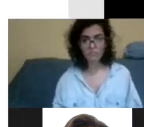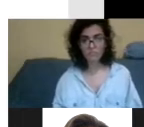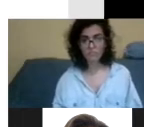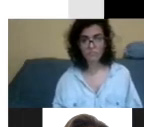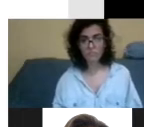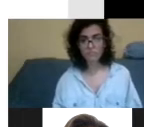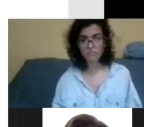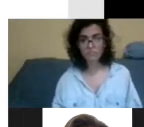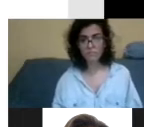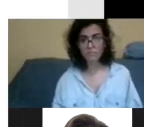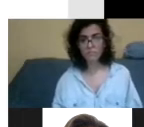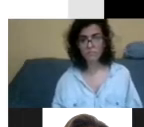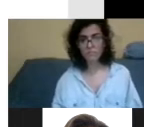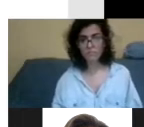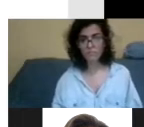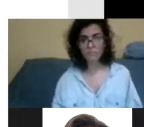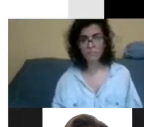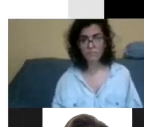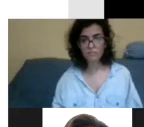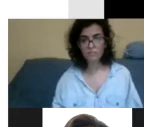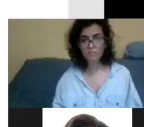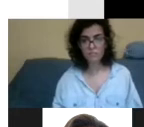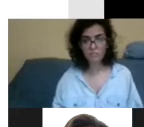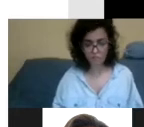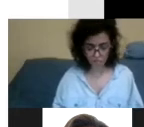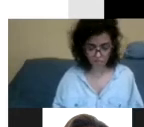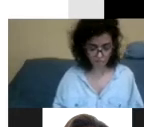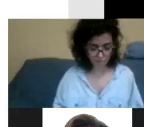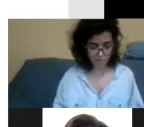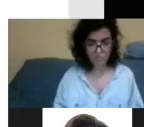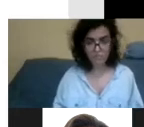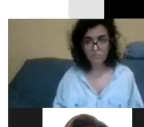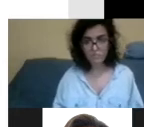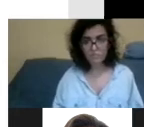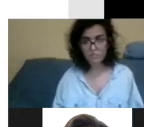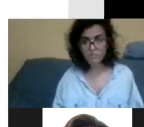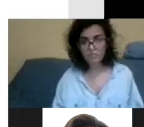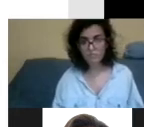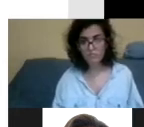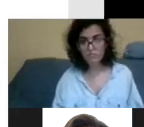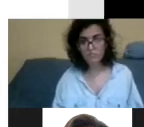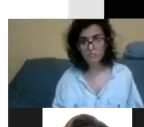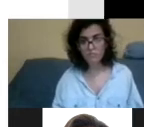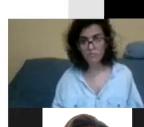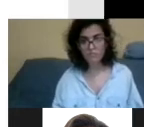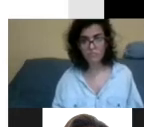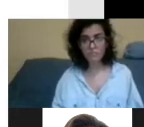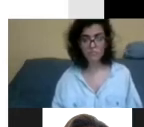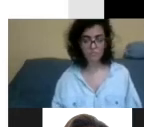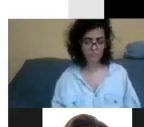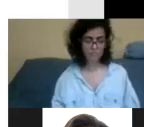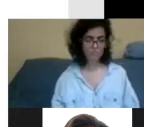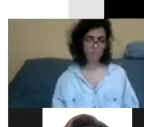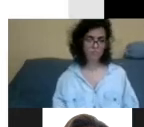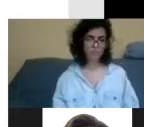pessoa, né? Saber que aquilo pertence àquela imagem. Aí, uma outra coisa que a Sabrina falou, não colocar